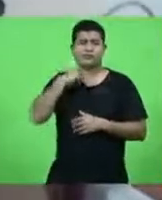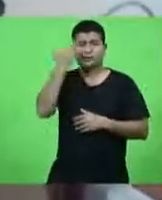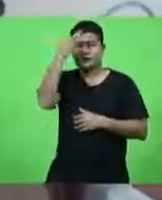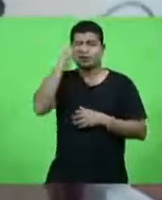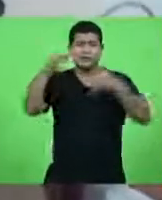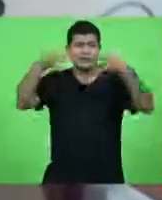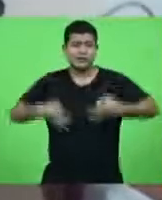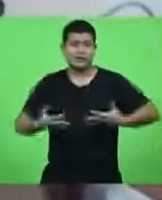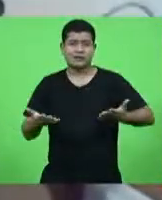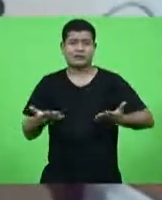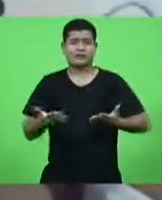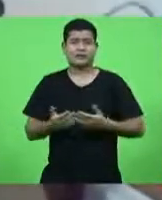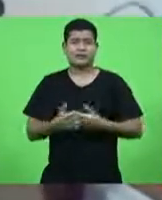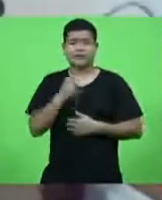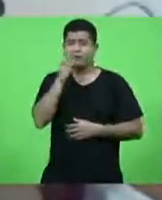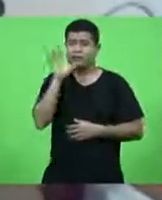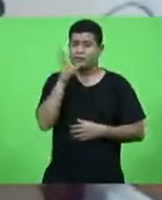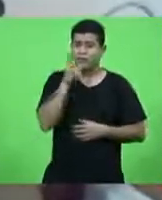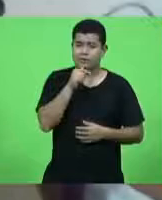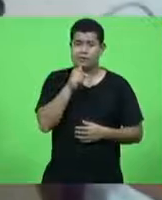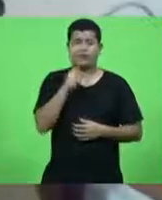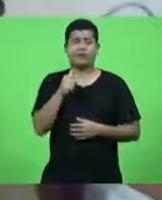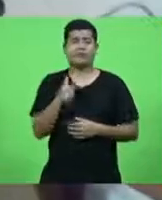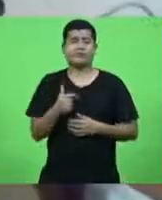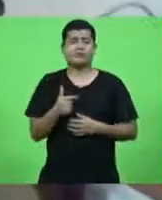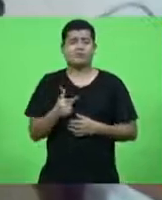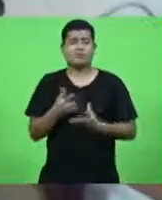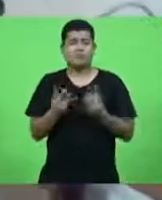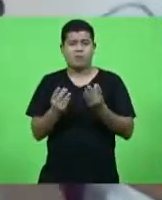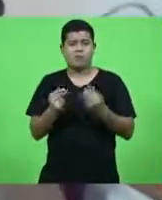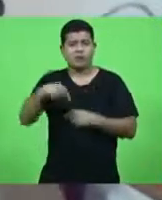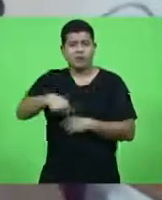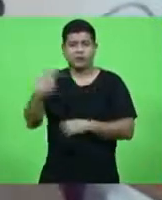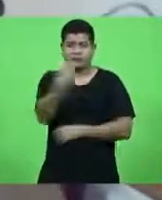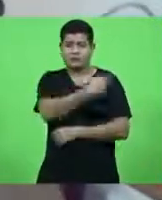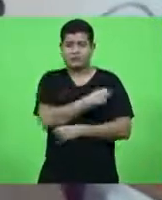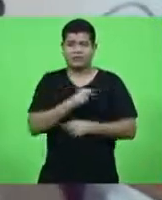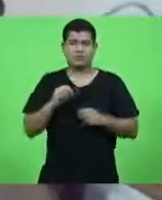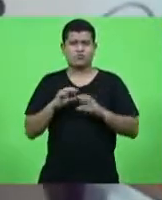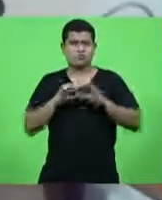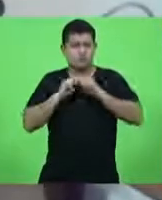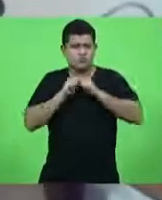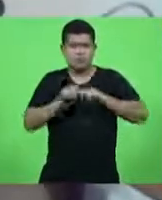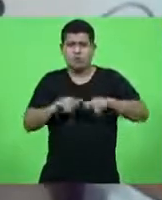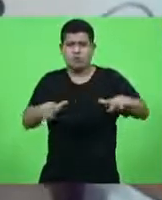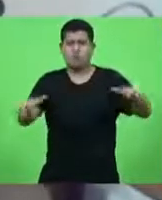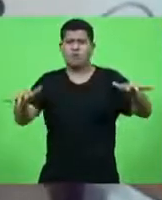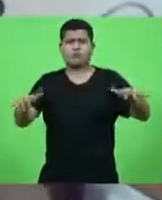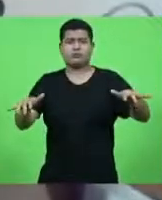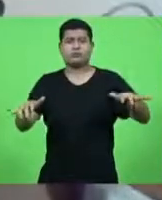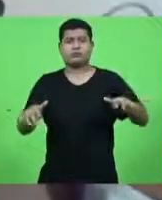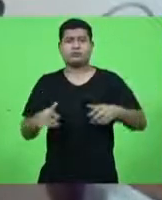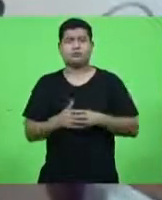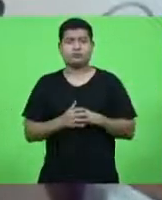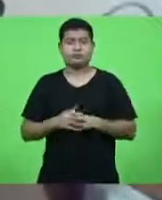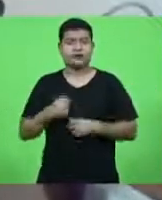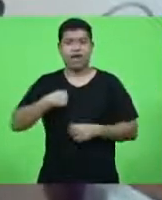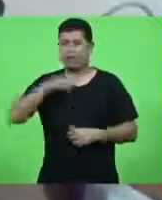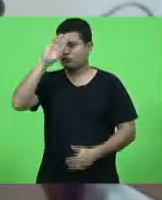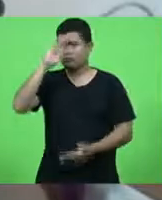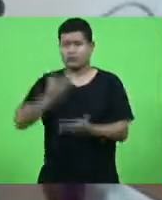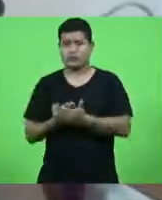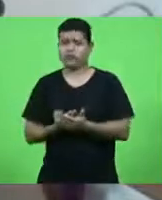muito para que tenhamos vacinação em massa no Brasil eu não acredito deputado que isso chegue